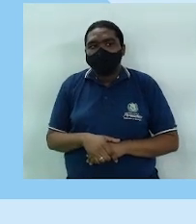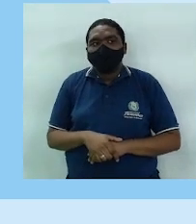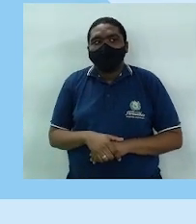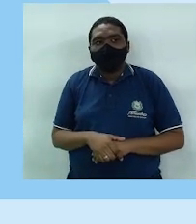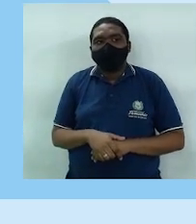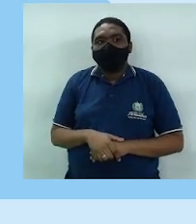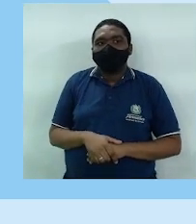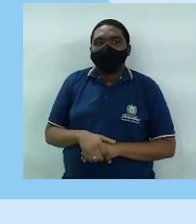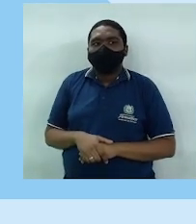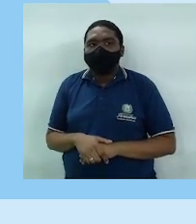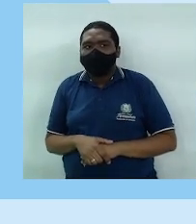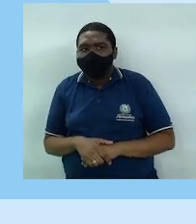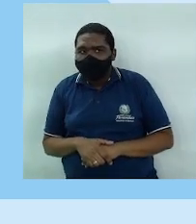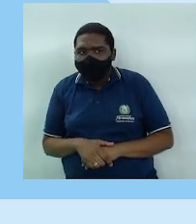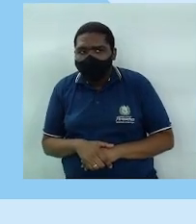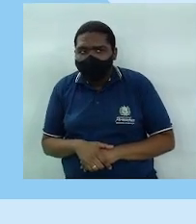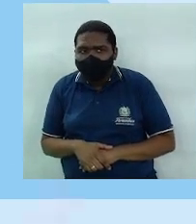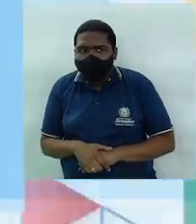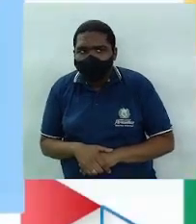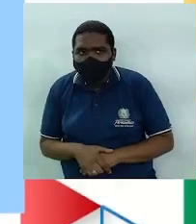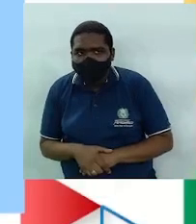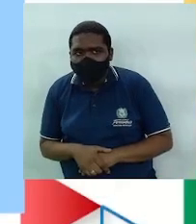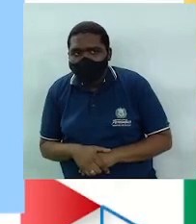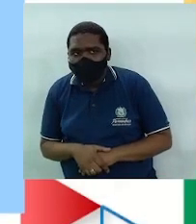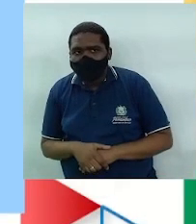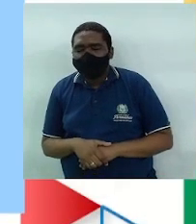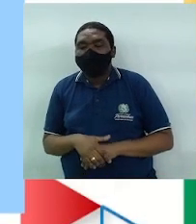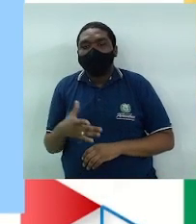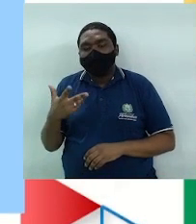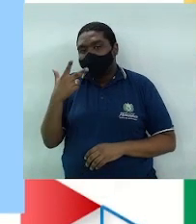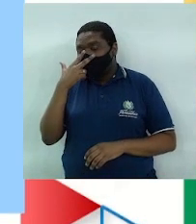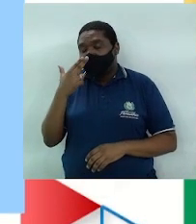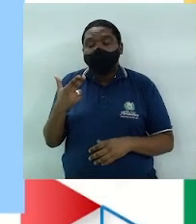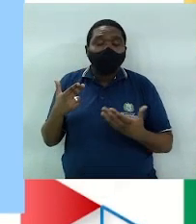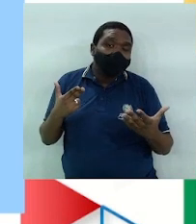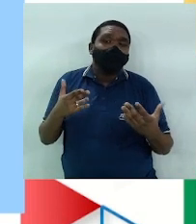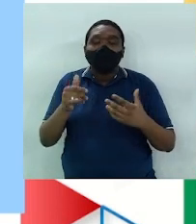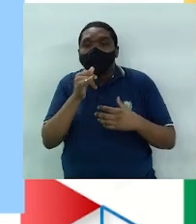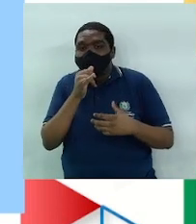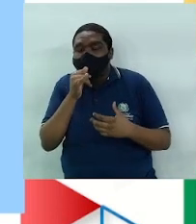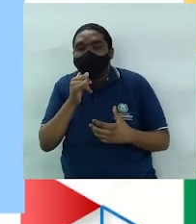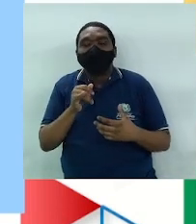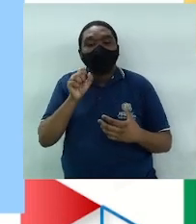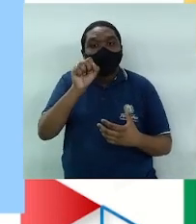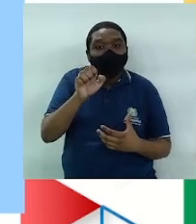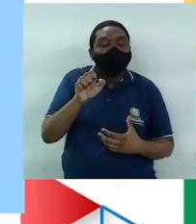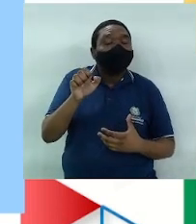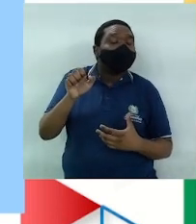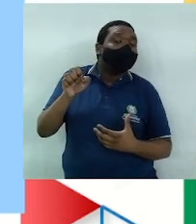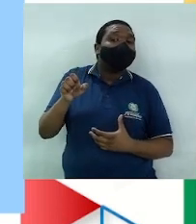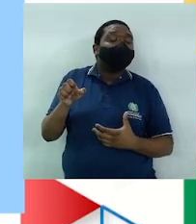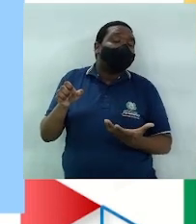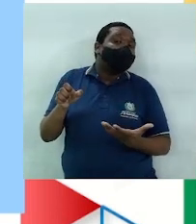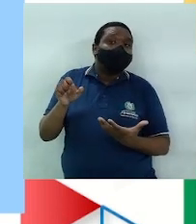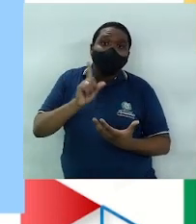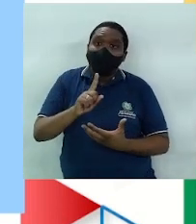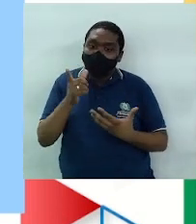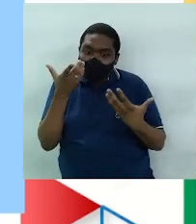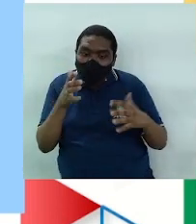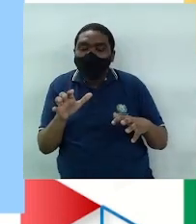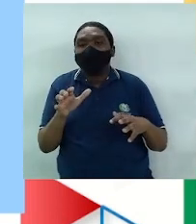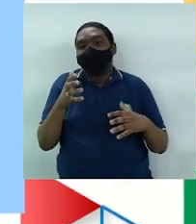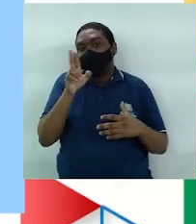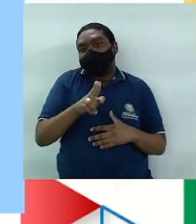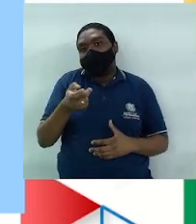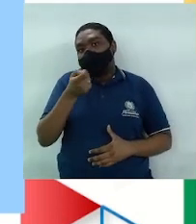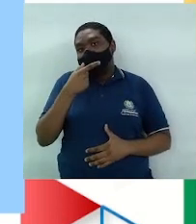interrompido. Em situações inesperadas de não uso de nenhum contraceptivo, reduz um pouco o risco de